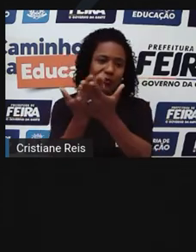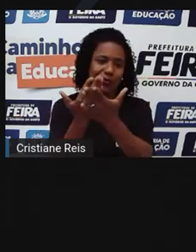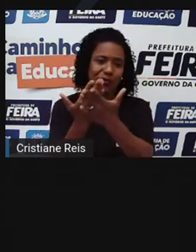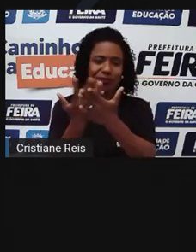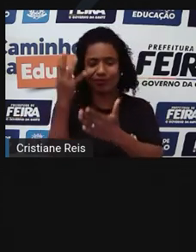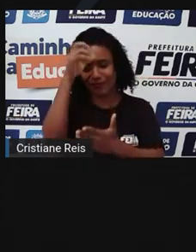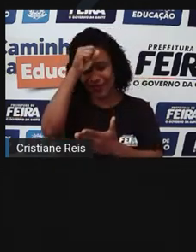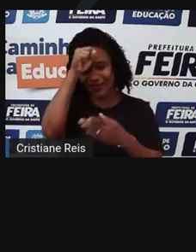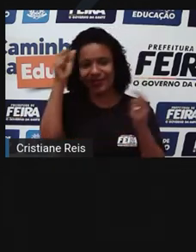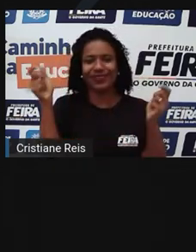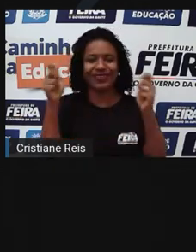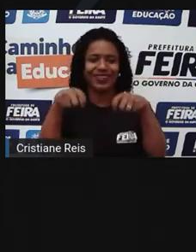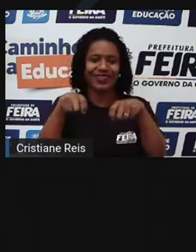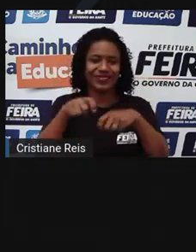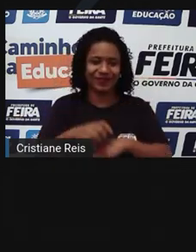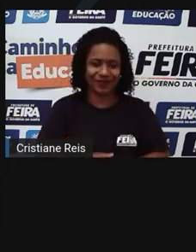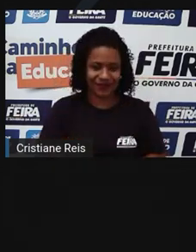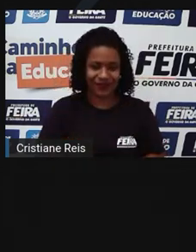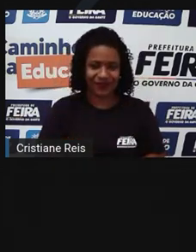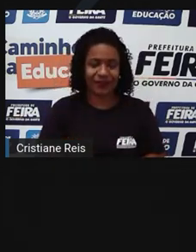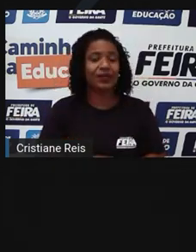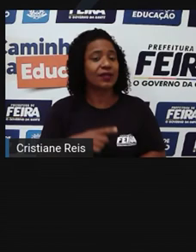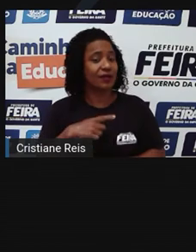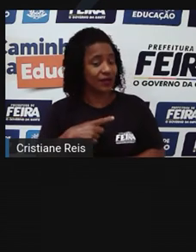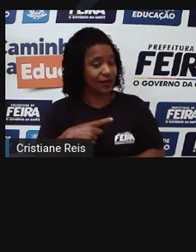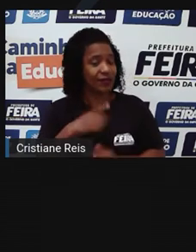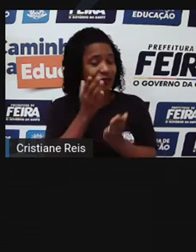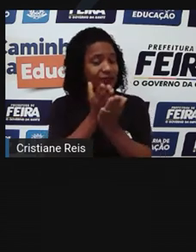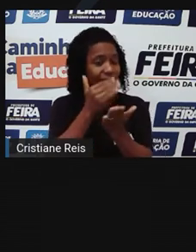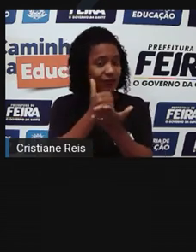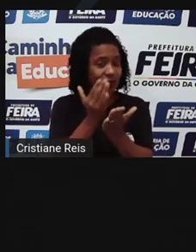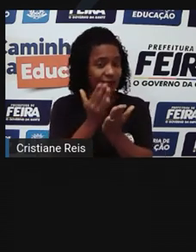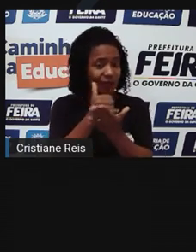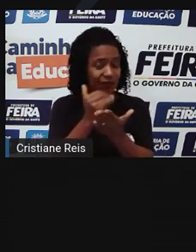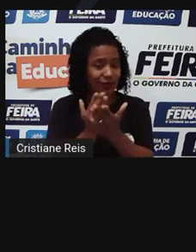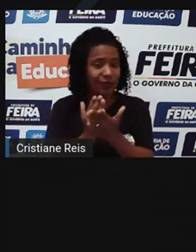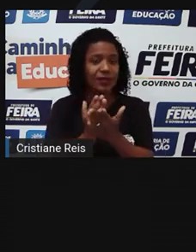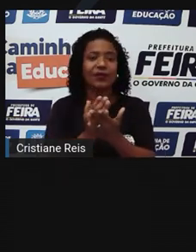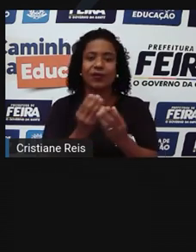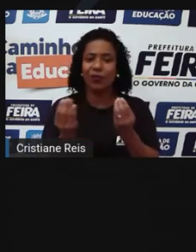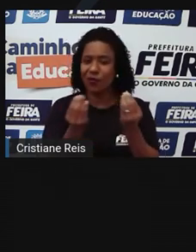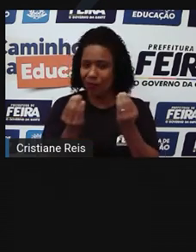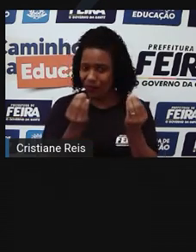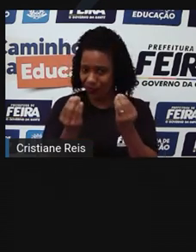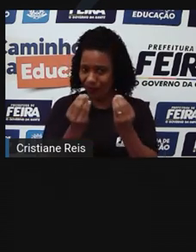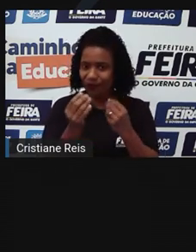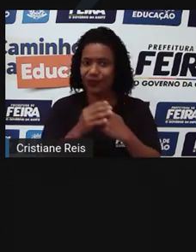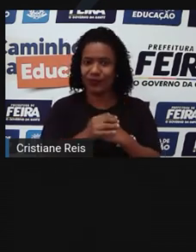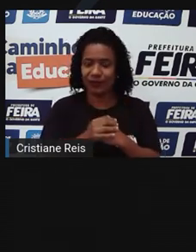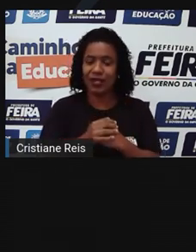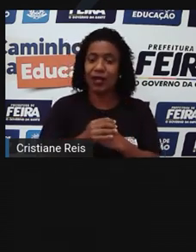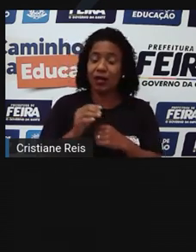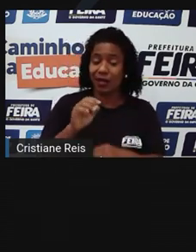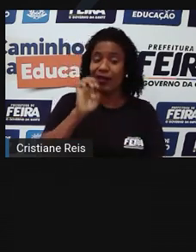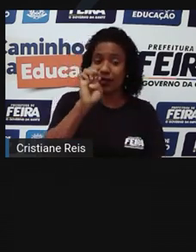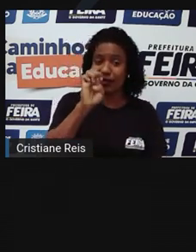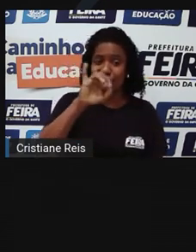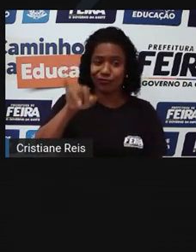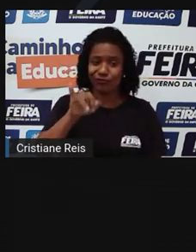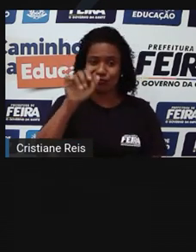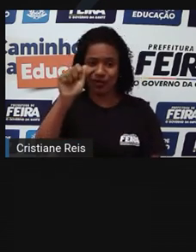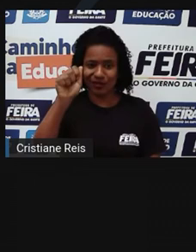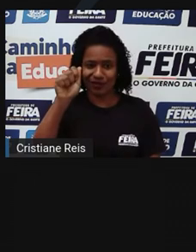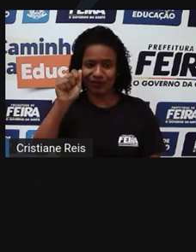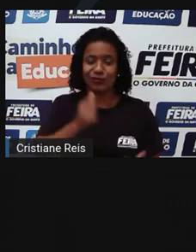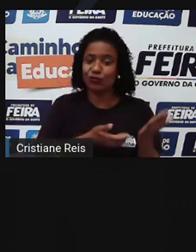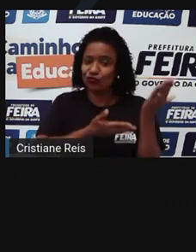níveis de ensino. 9. Subdivide-se em categorias específicas. 10. Educação de jovens e adultos